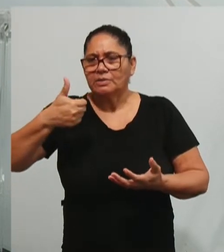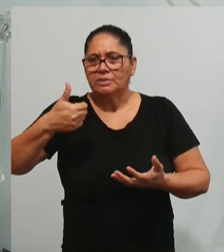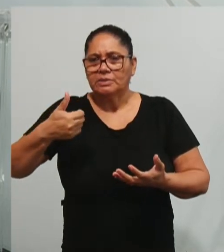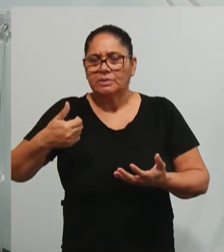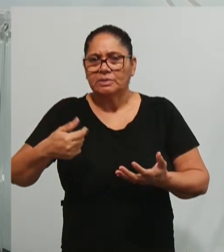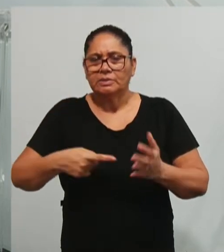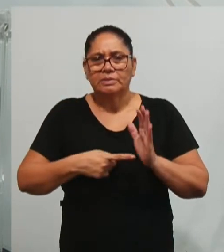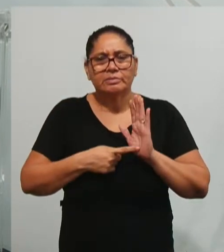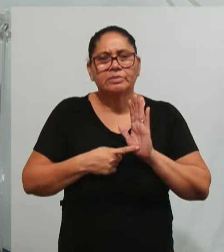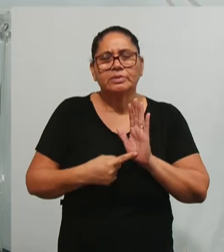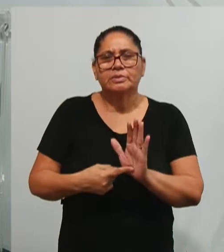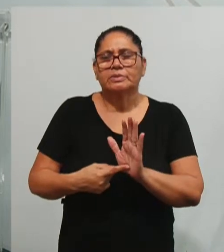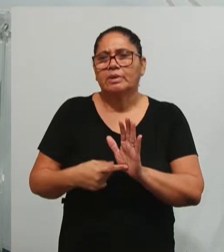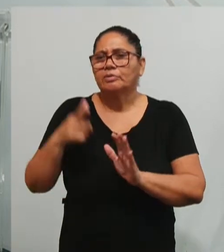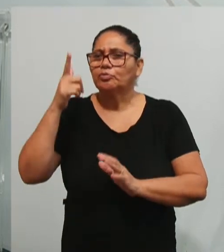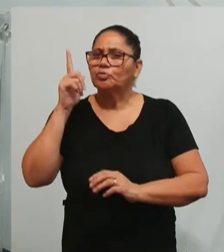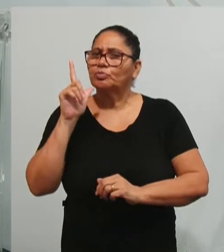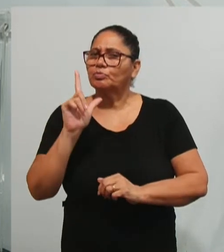que a gente consiga